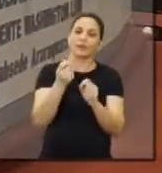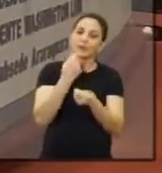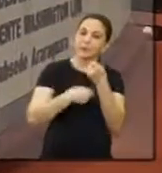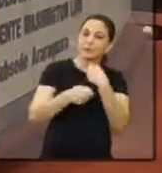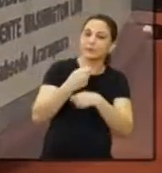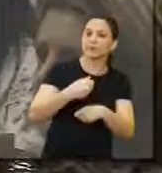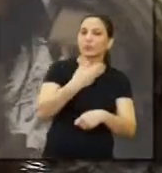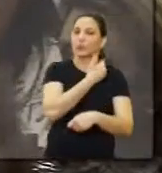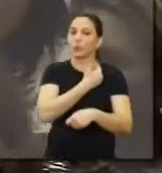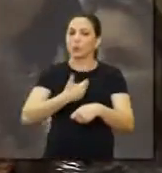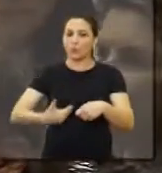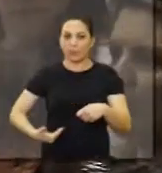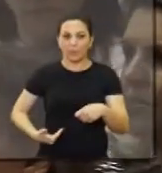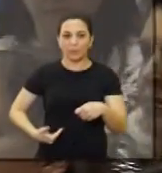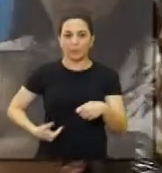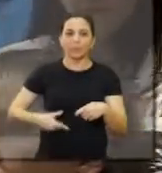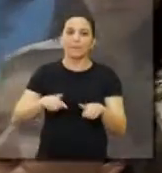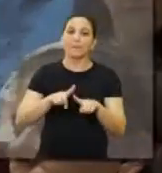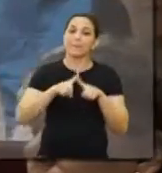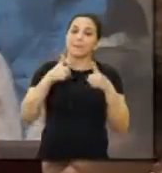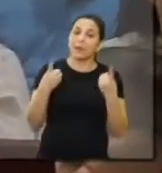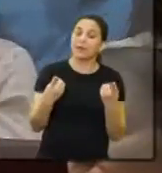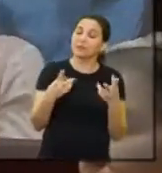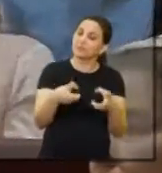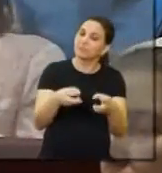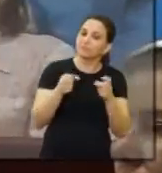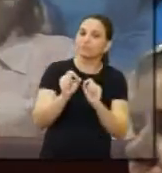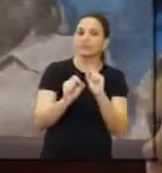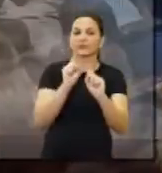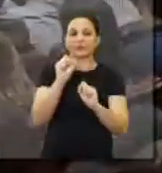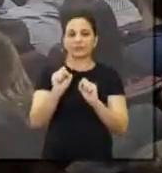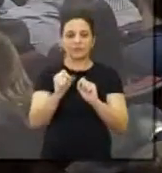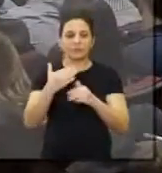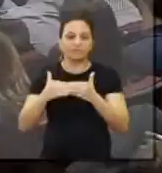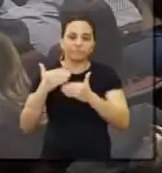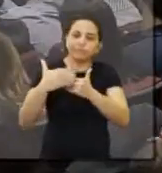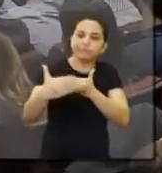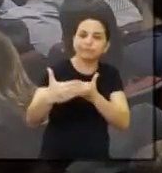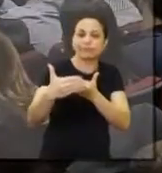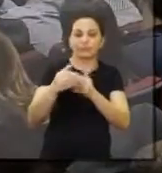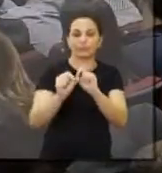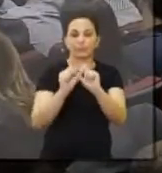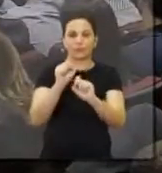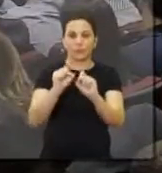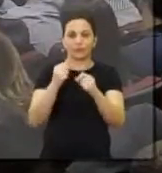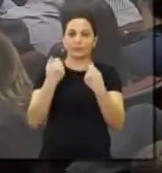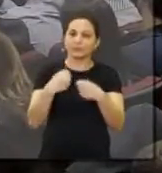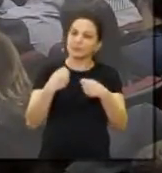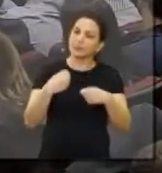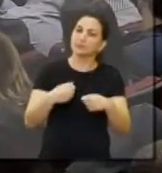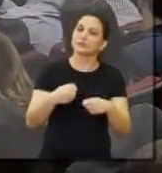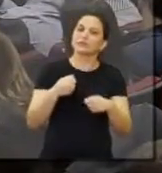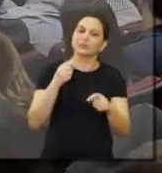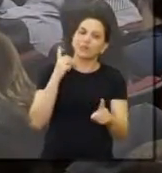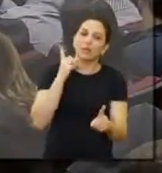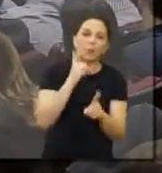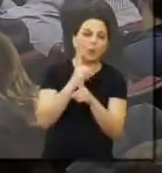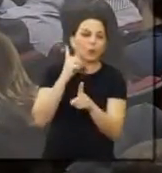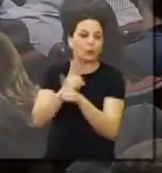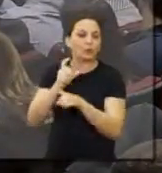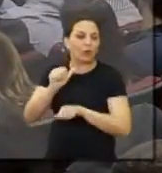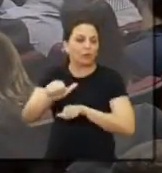Administração Pública. Mas constata-se que há muito ainda a avançar e, para isso, precisa-se buscar